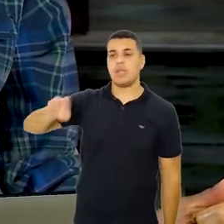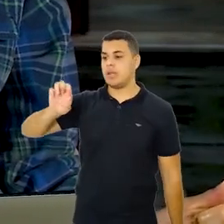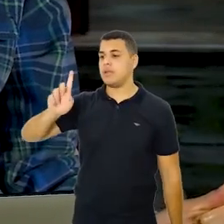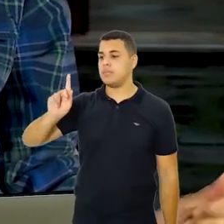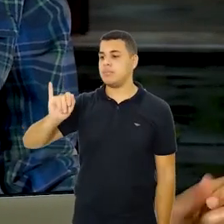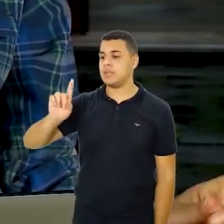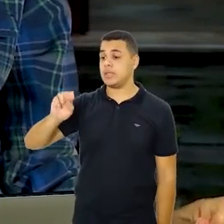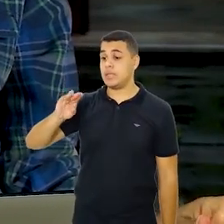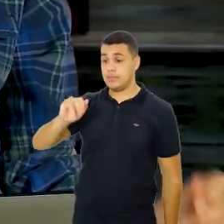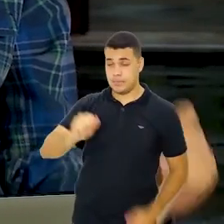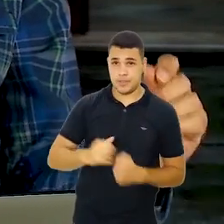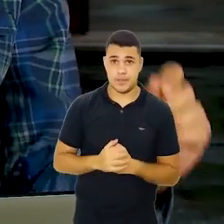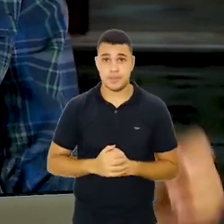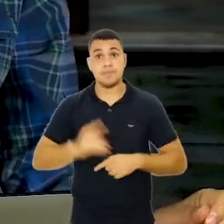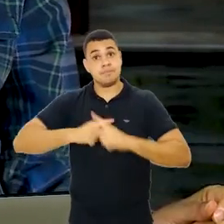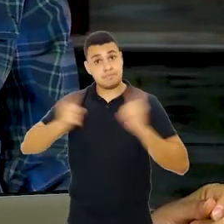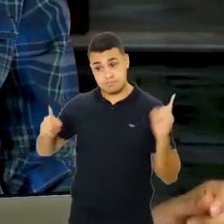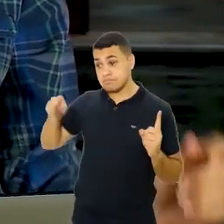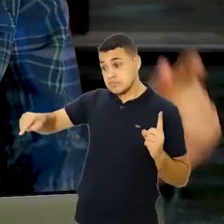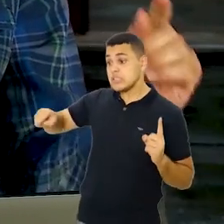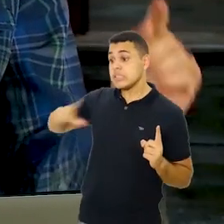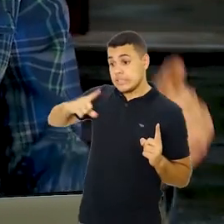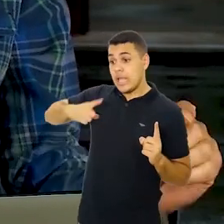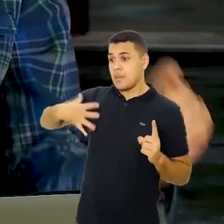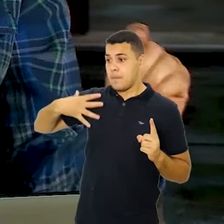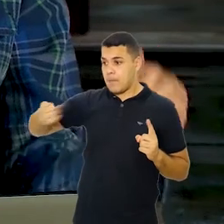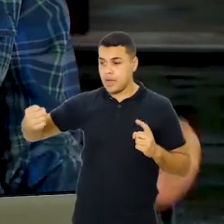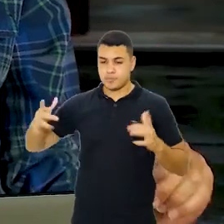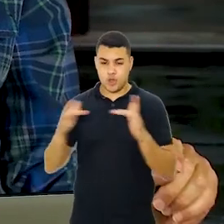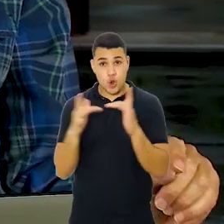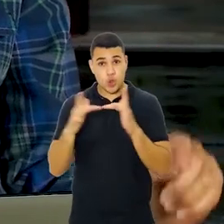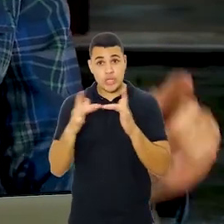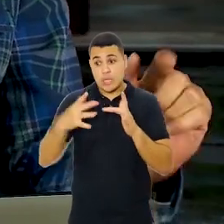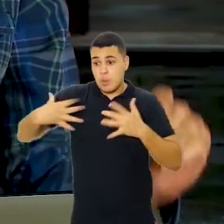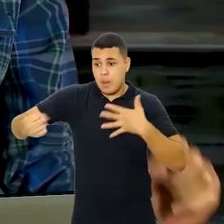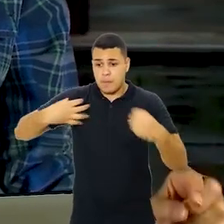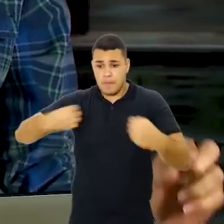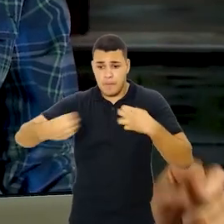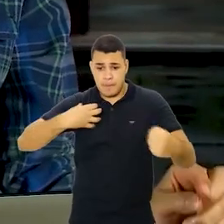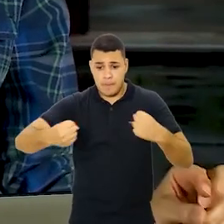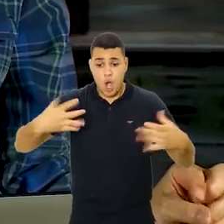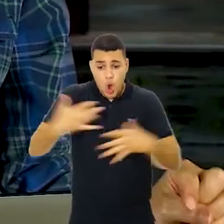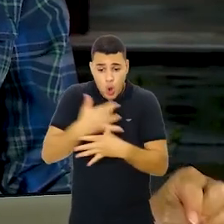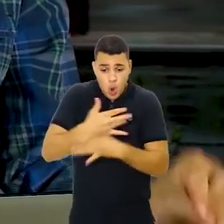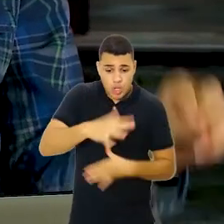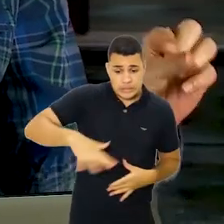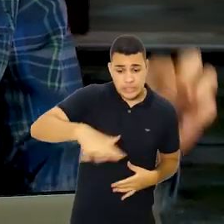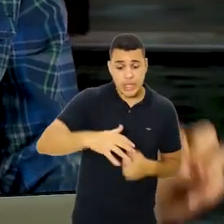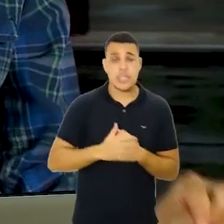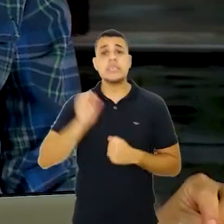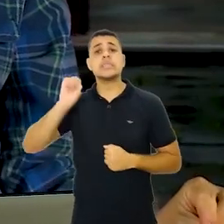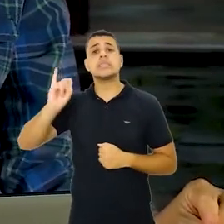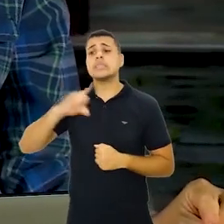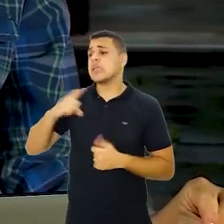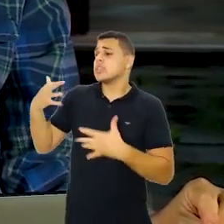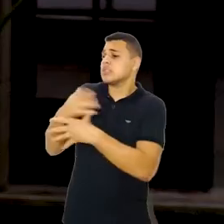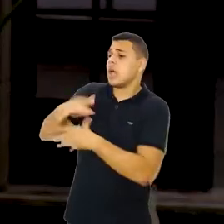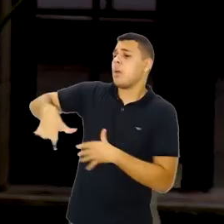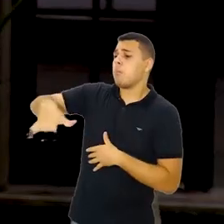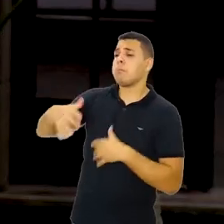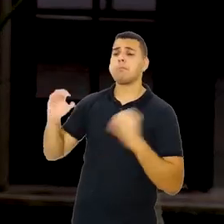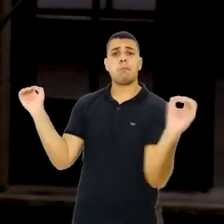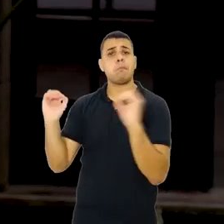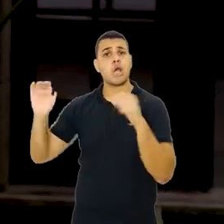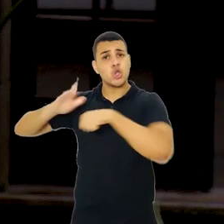caracterizar uma epidemia, desde que esse caso tenha sido transmitido naquela região.